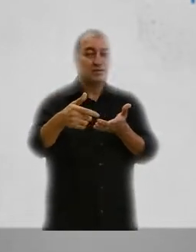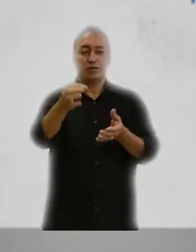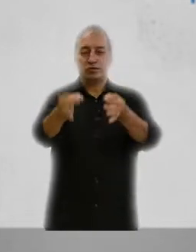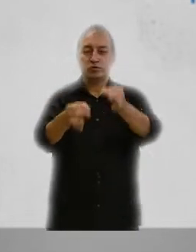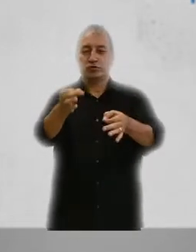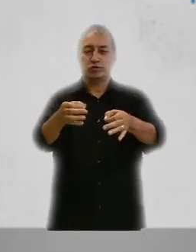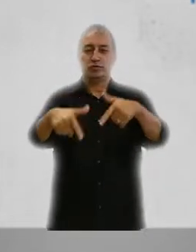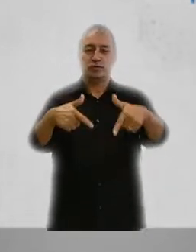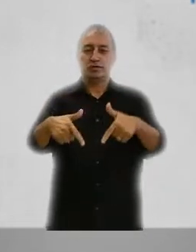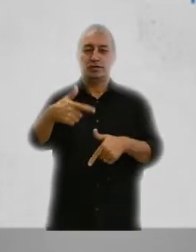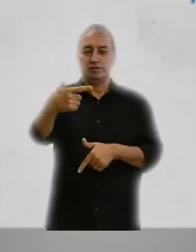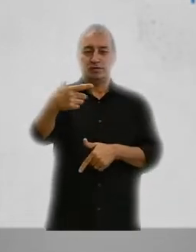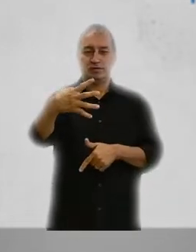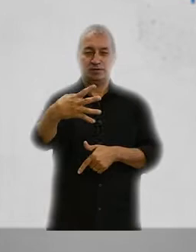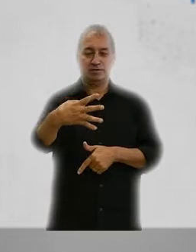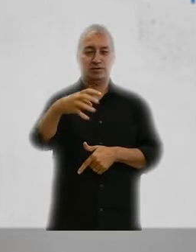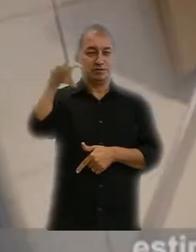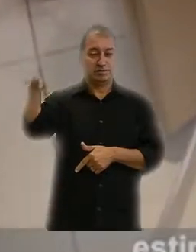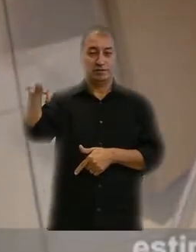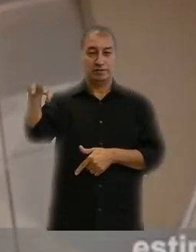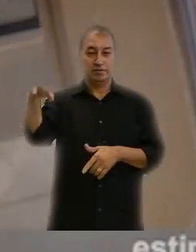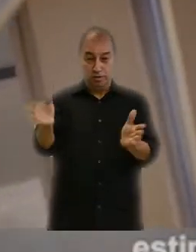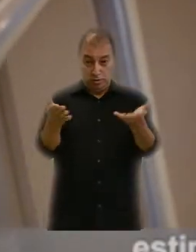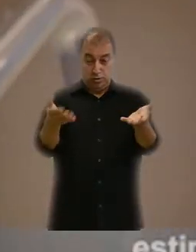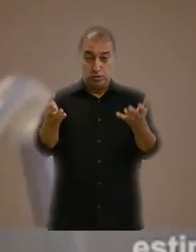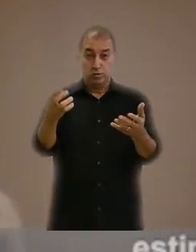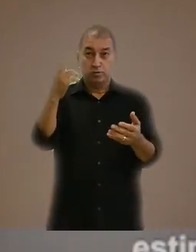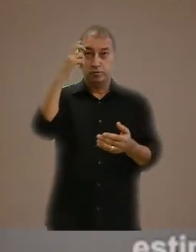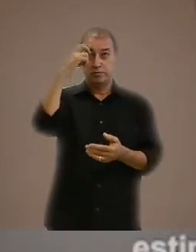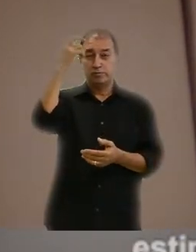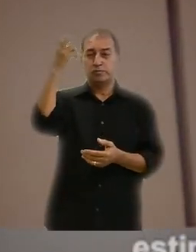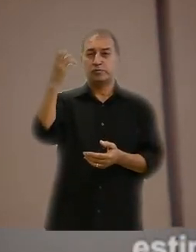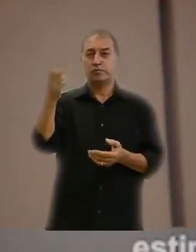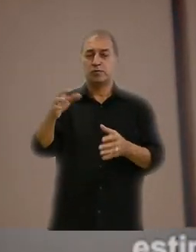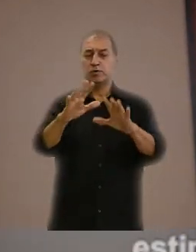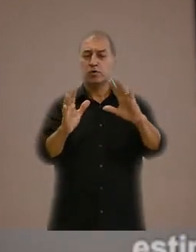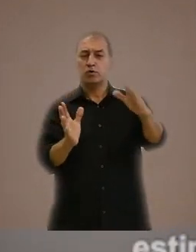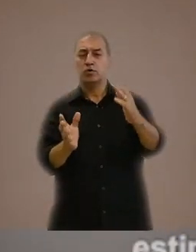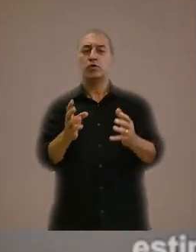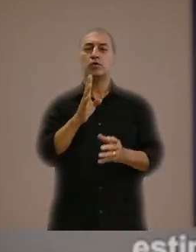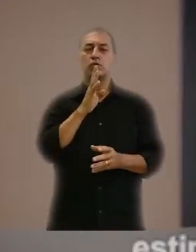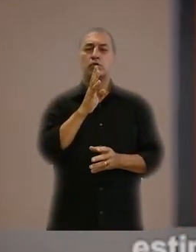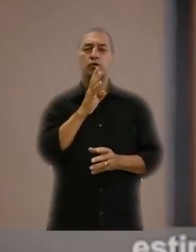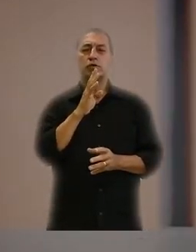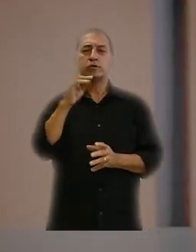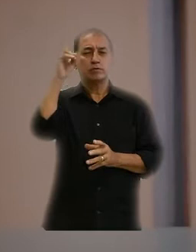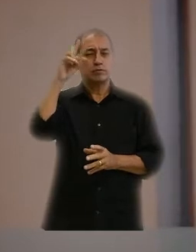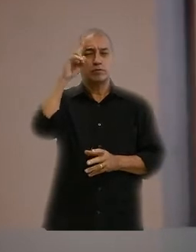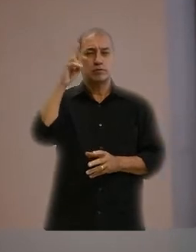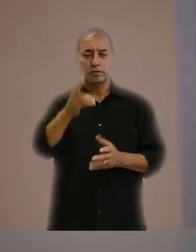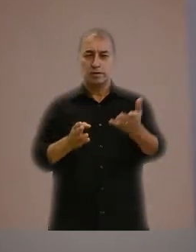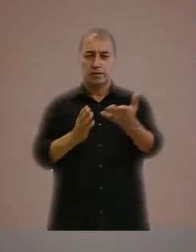justiça do trabalho da 24ª Região, estimulando a consciência da preservação e o conhecimento da história